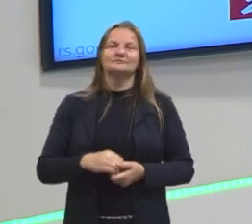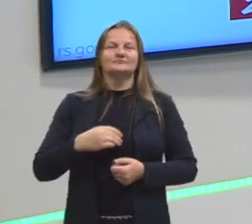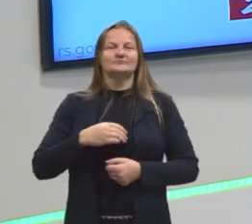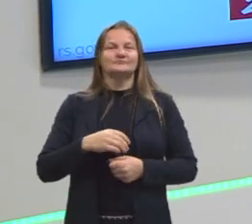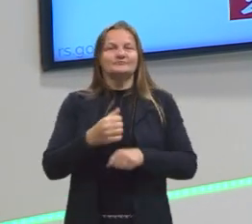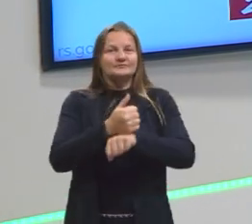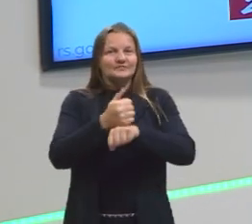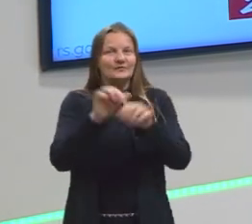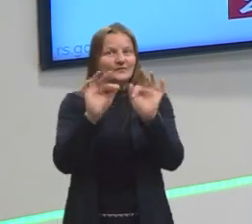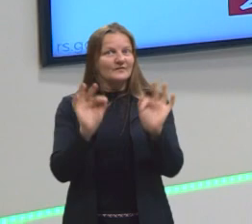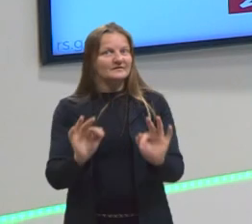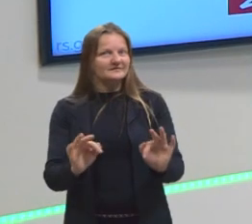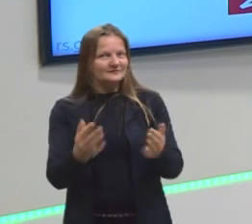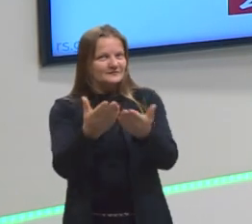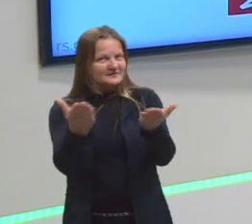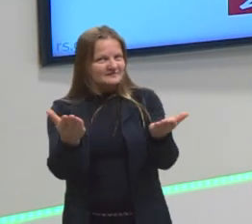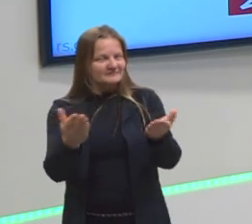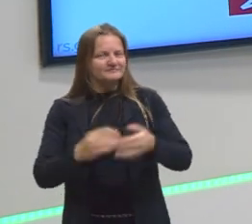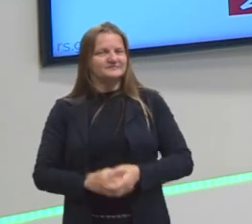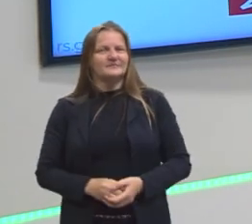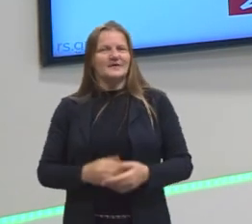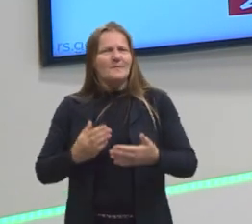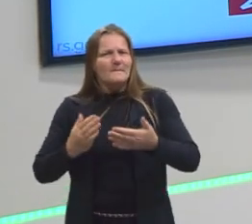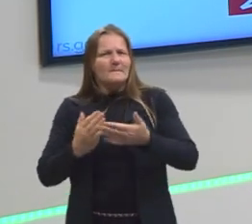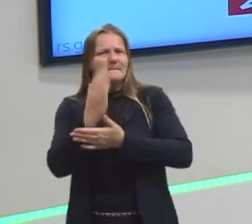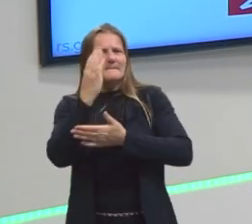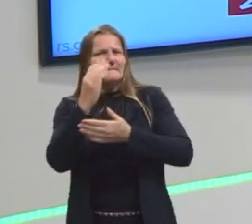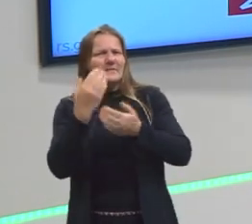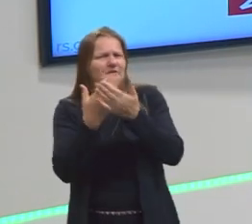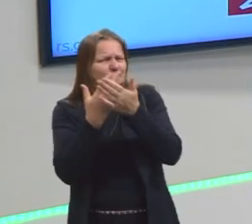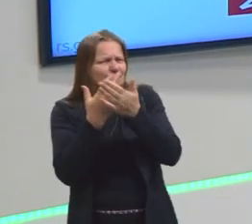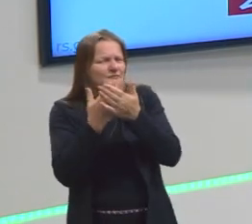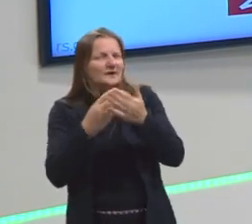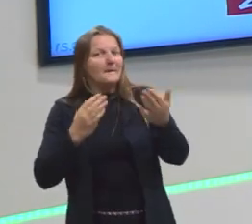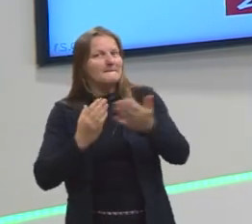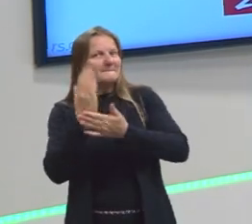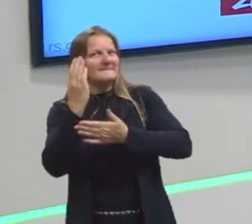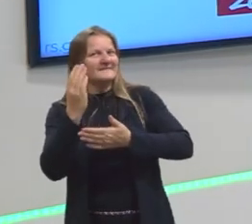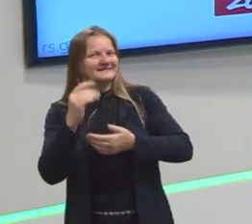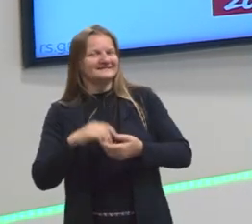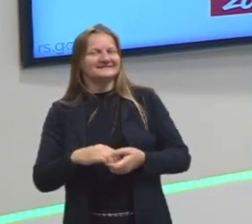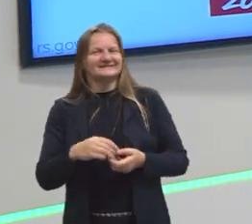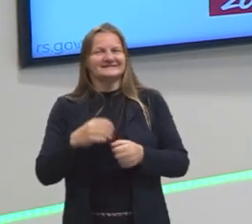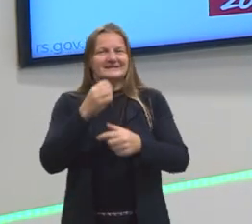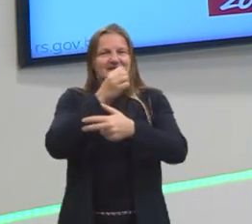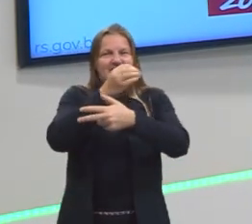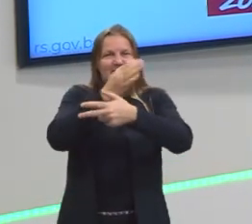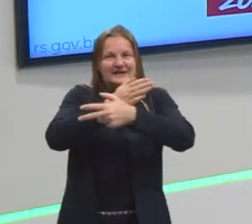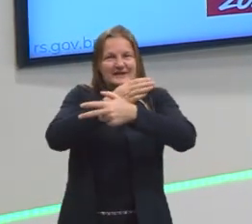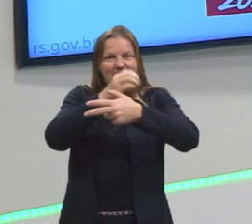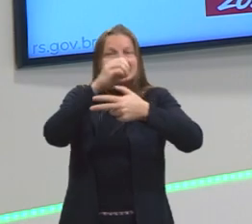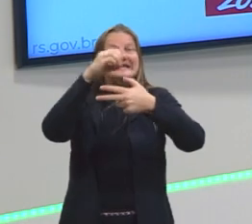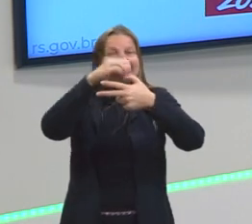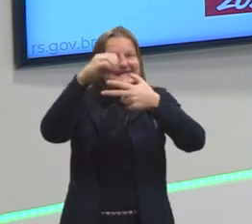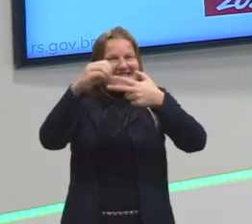que te faça feliz. Ok? Então vamos lá, simbora estudar a disciplina e partiu passar Enem 2022.